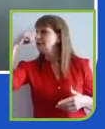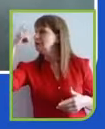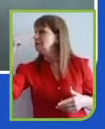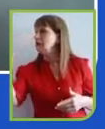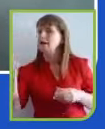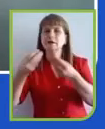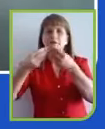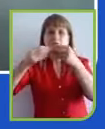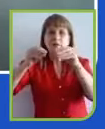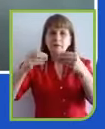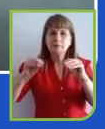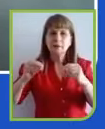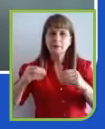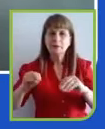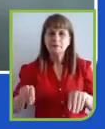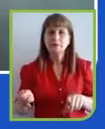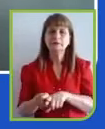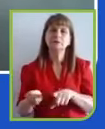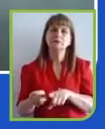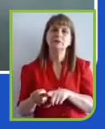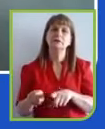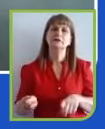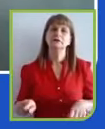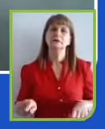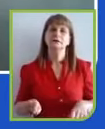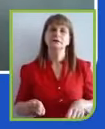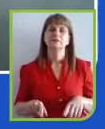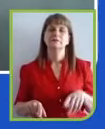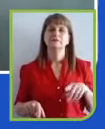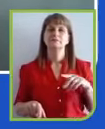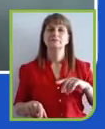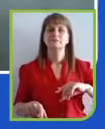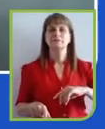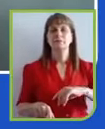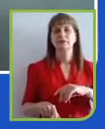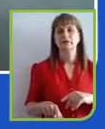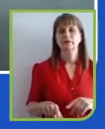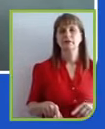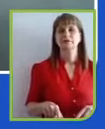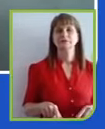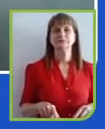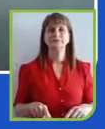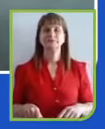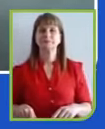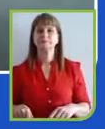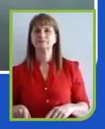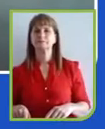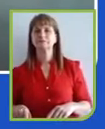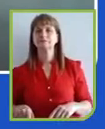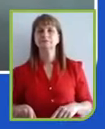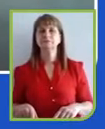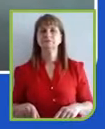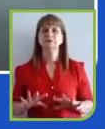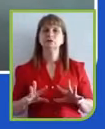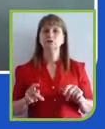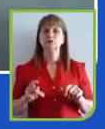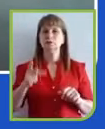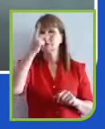vai levar bastante tempo para explicitar cada uma, mas, no geral, todo mundo agradecendo muito